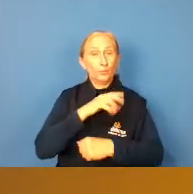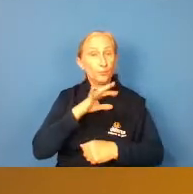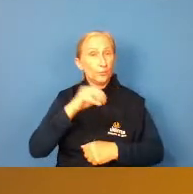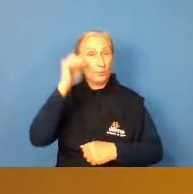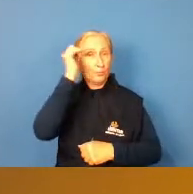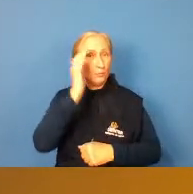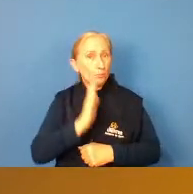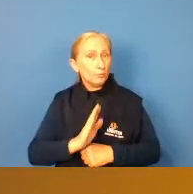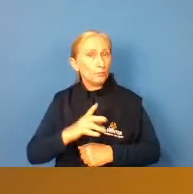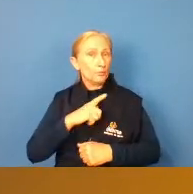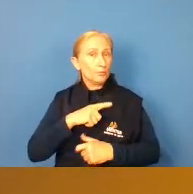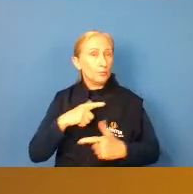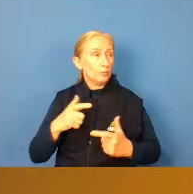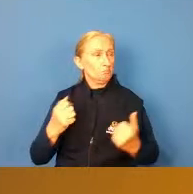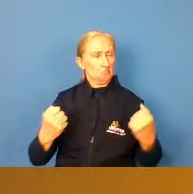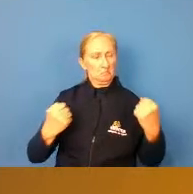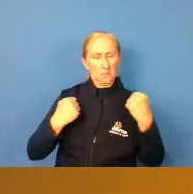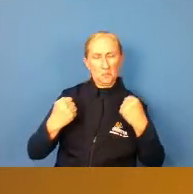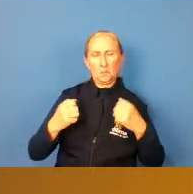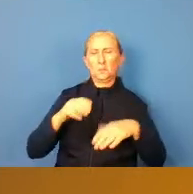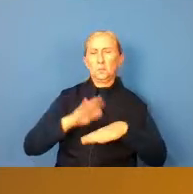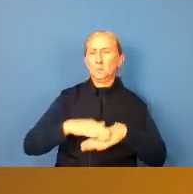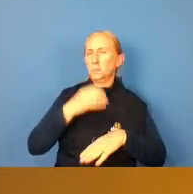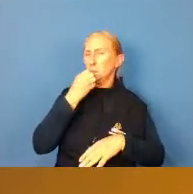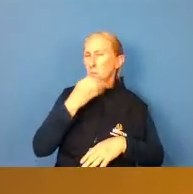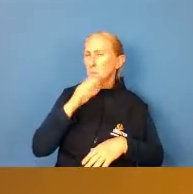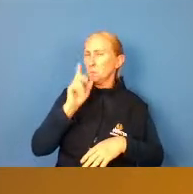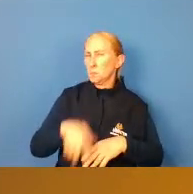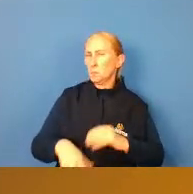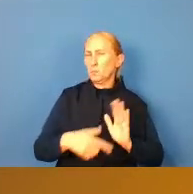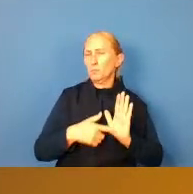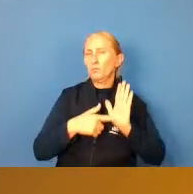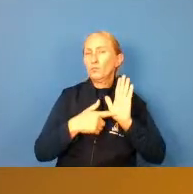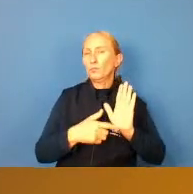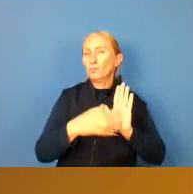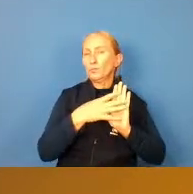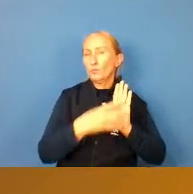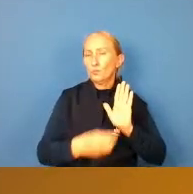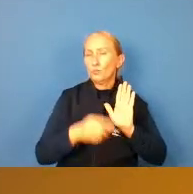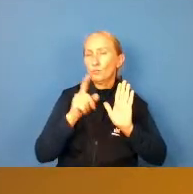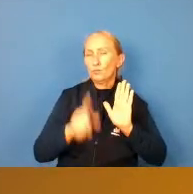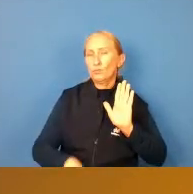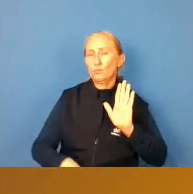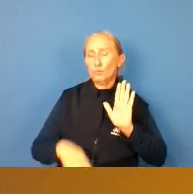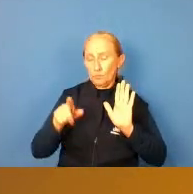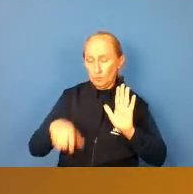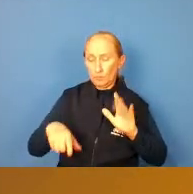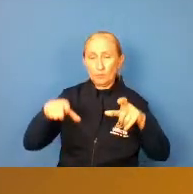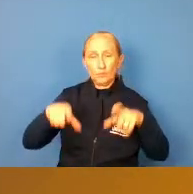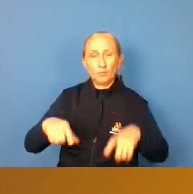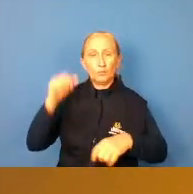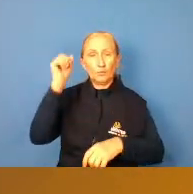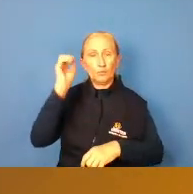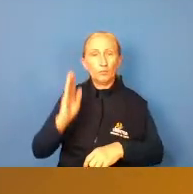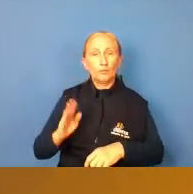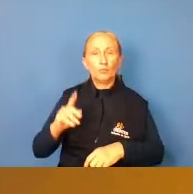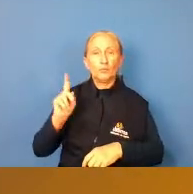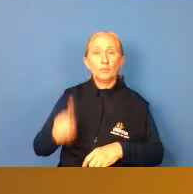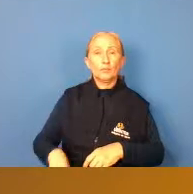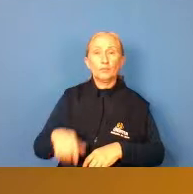tá cheio de goleiros bons aí um exemplo bom aí do goleiro titular da nossa seleção é o Alisson né